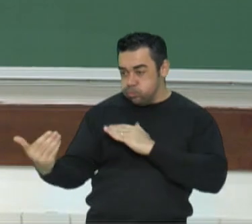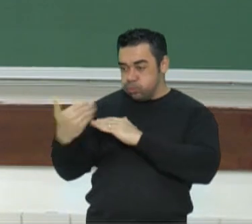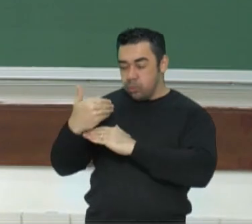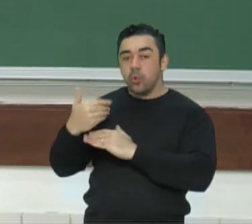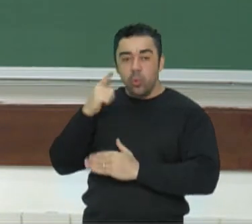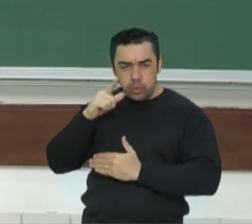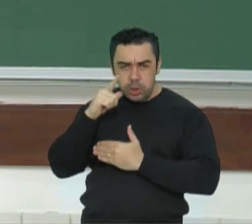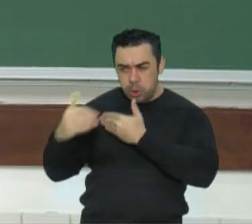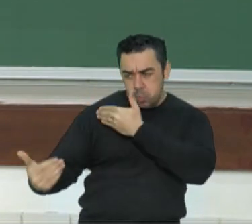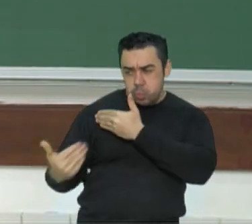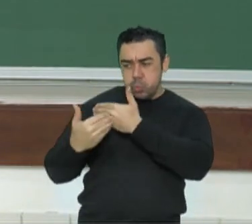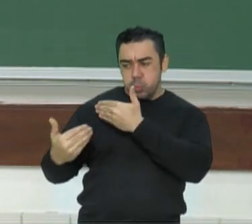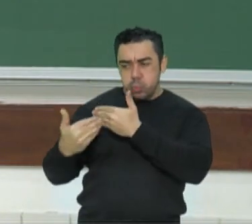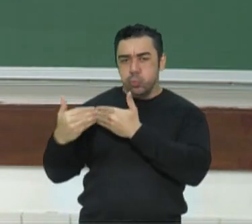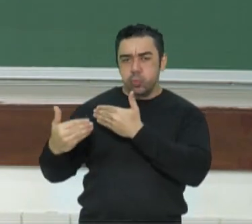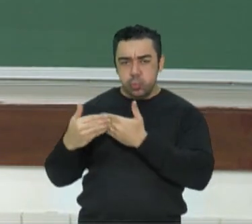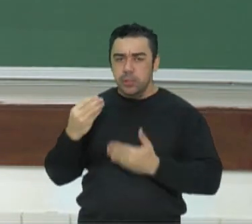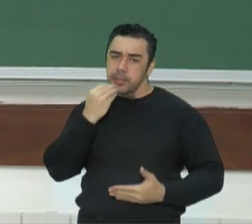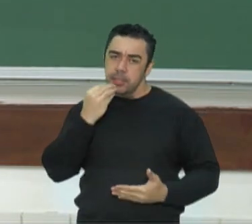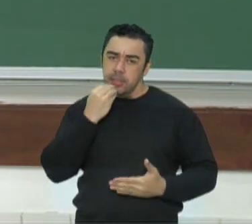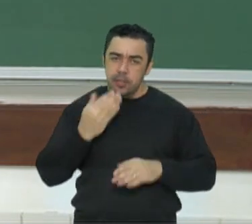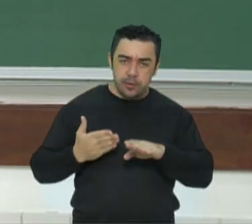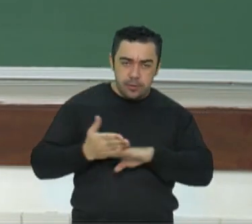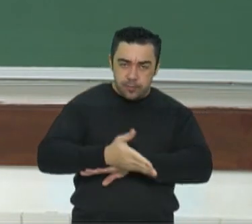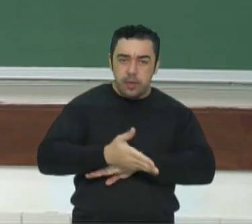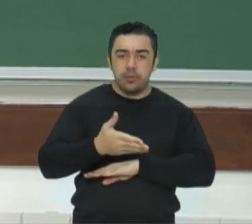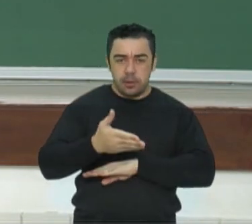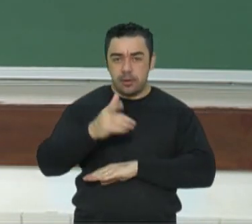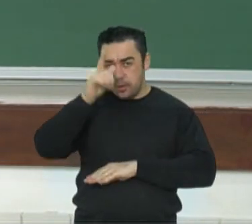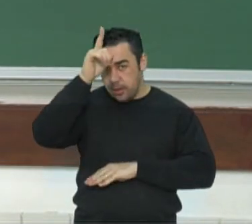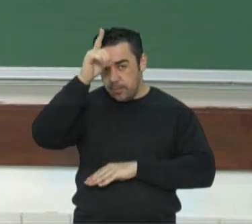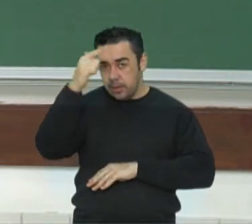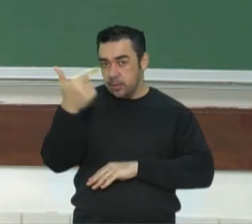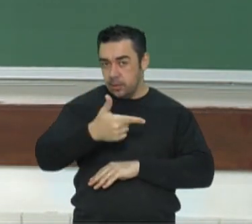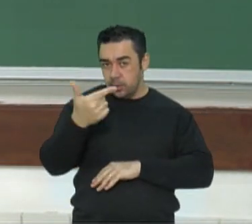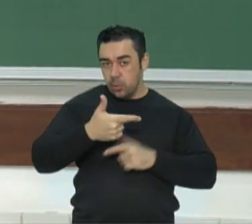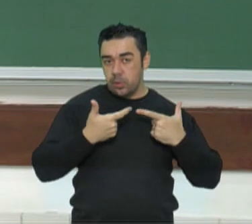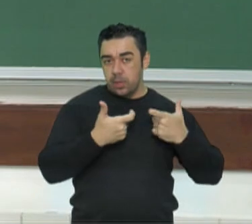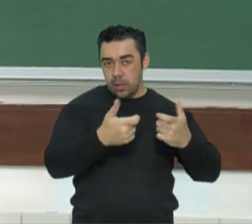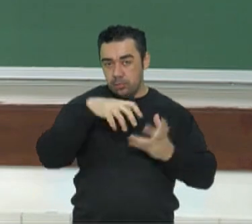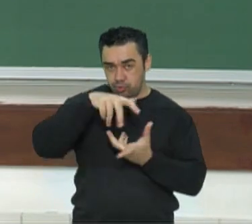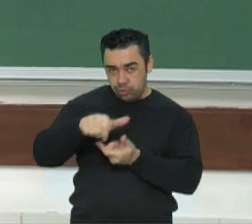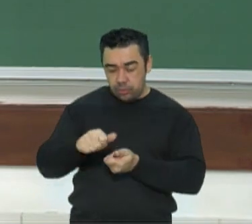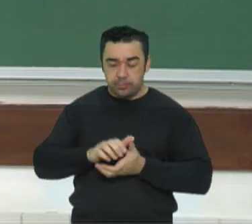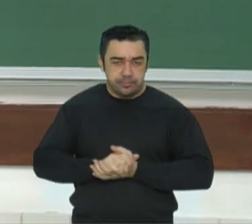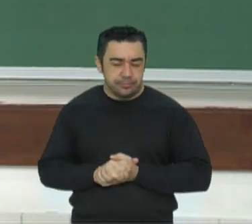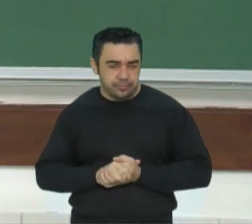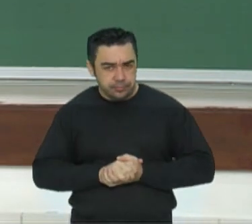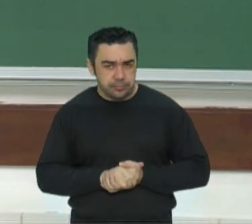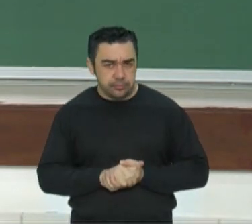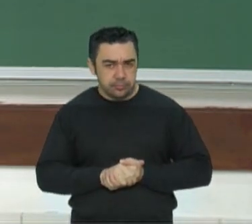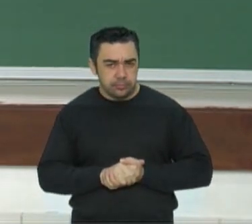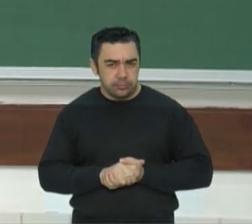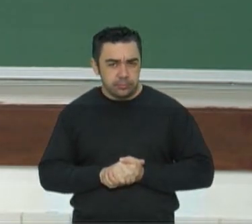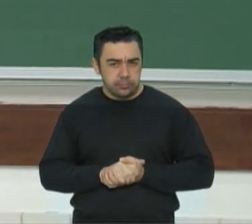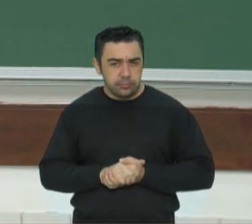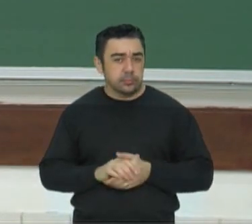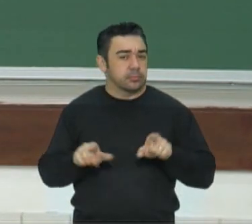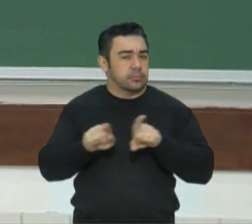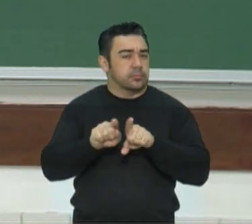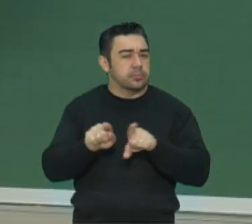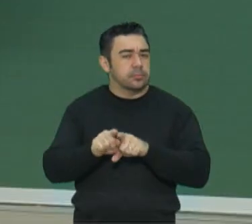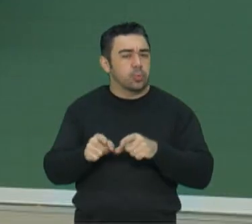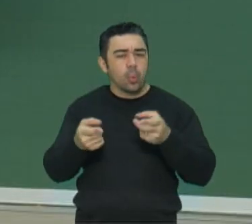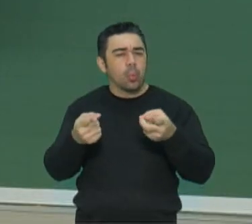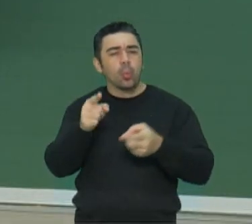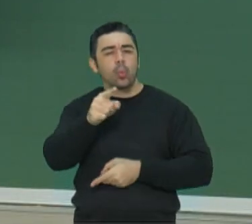conseguiu segurar essa tentativa de invasão da Alemanha na Segunda Guerra Mundial. Já, e ainda, o